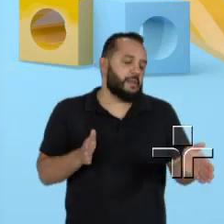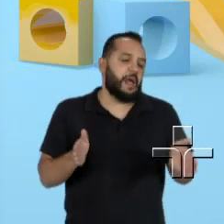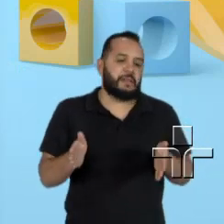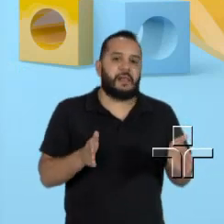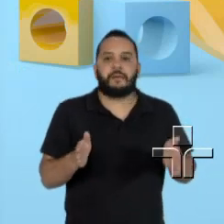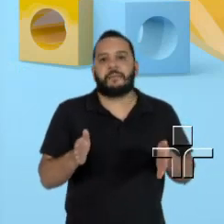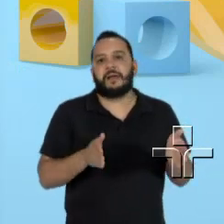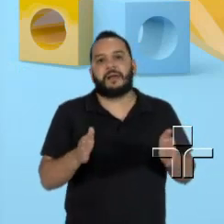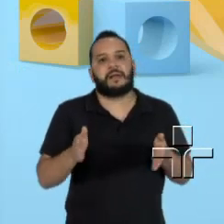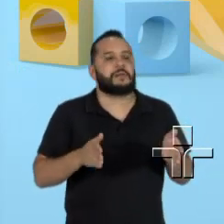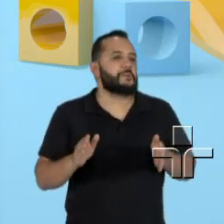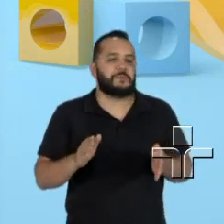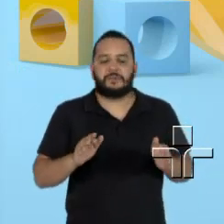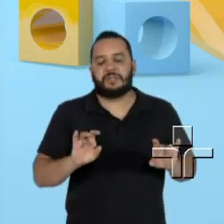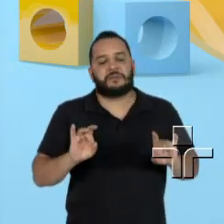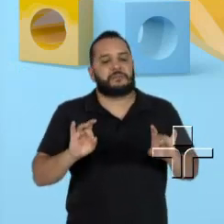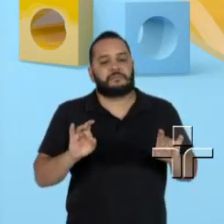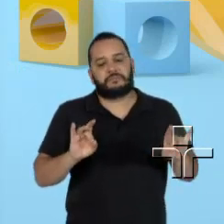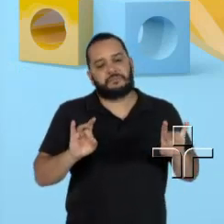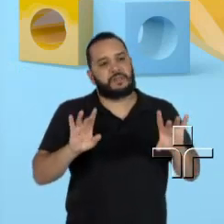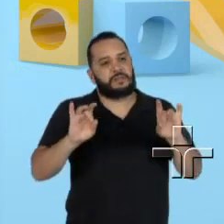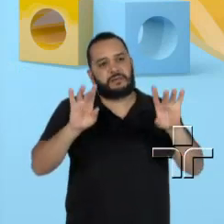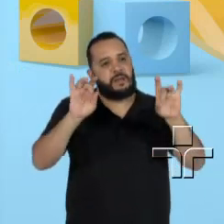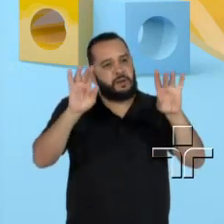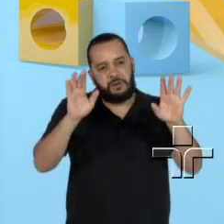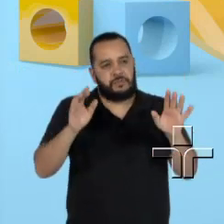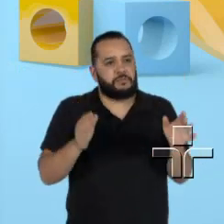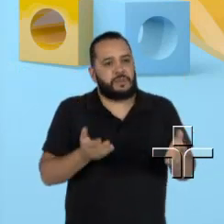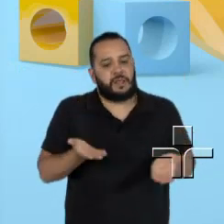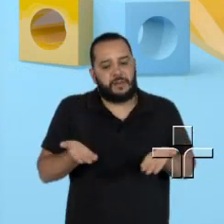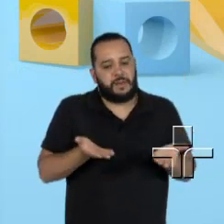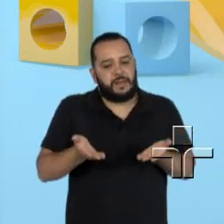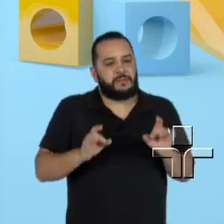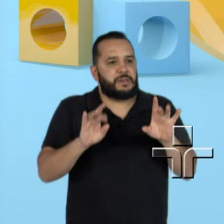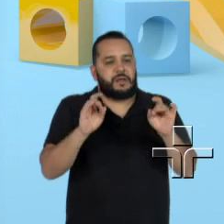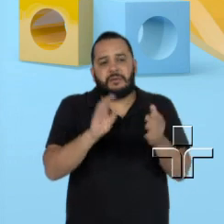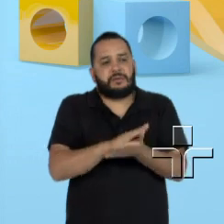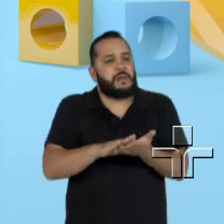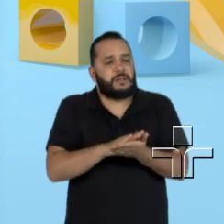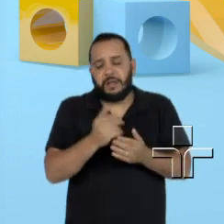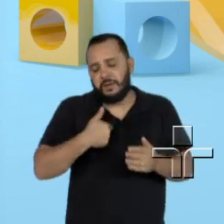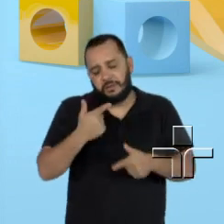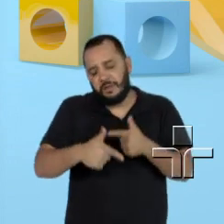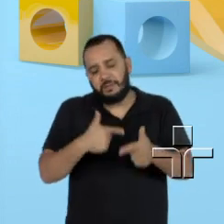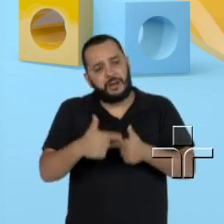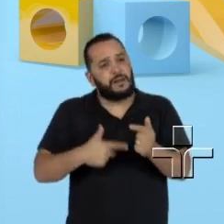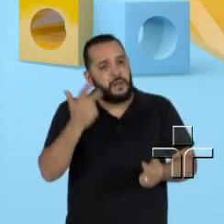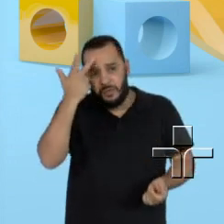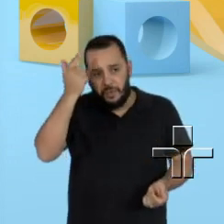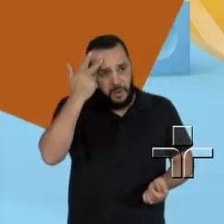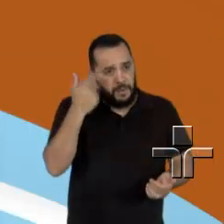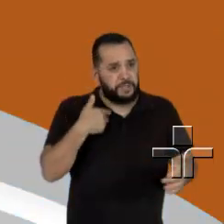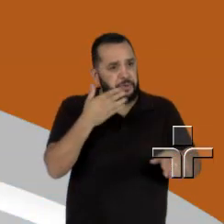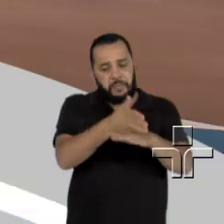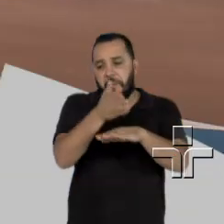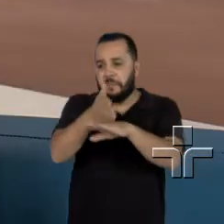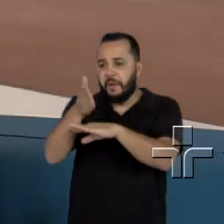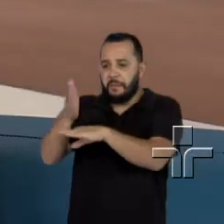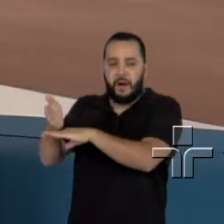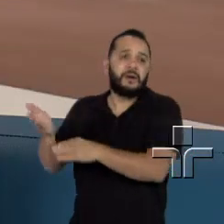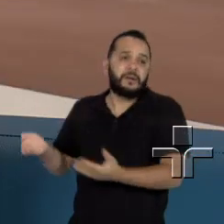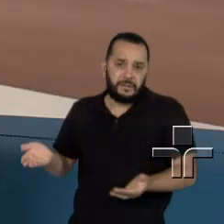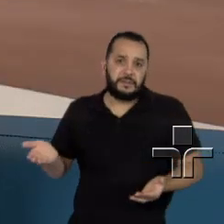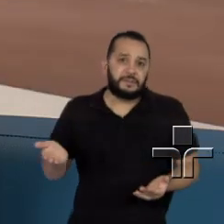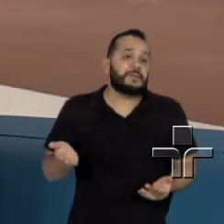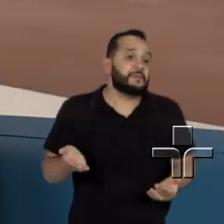específico. Eu trabalhei normalmente, né? Assessorando os eventos, até... Eu deixei tudo pronto com o